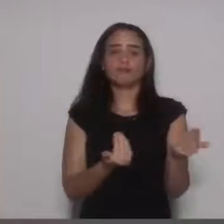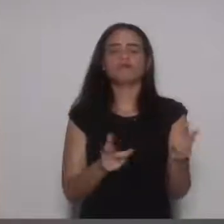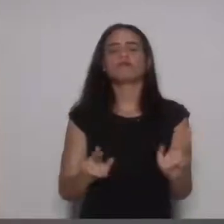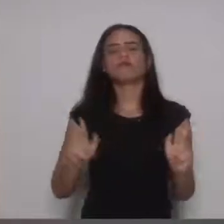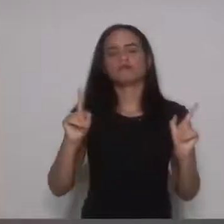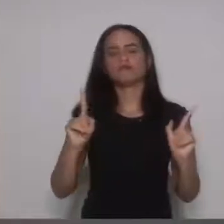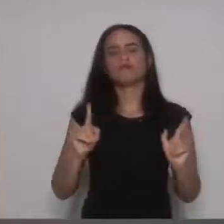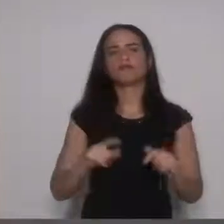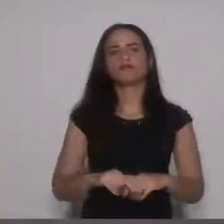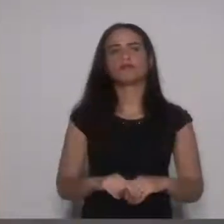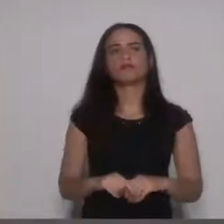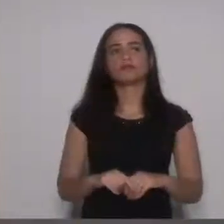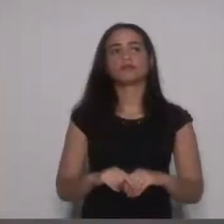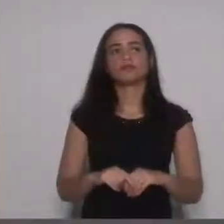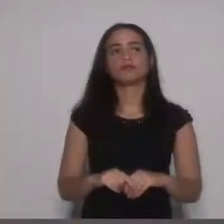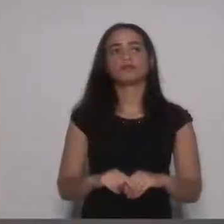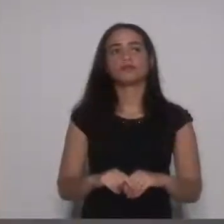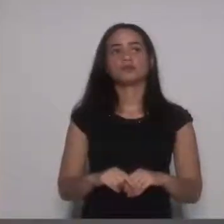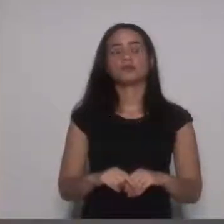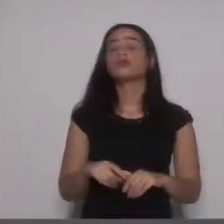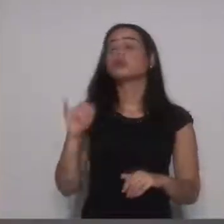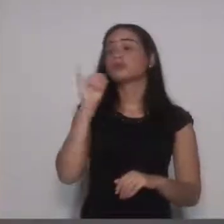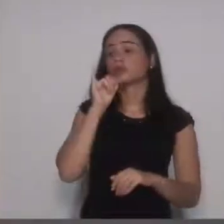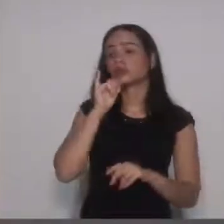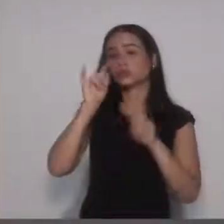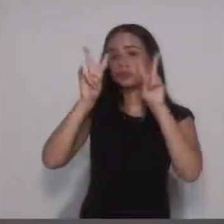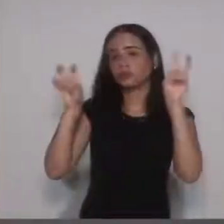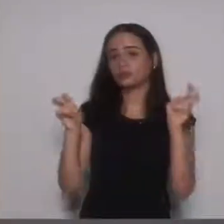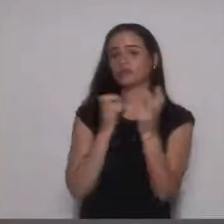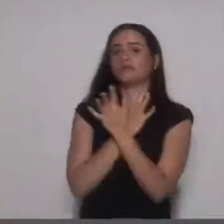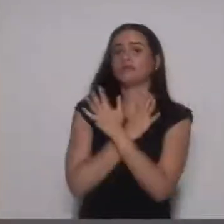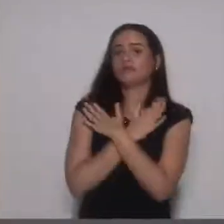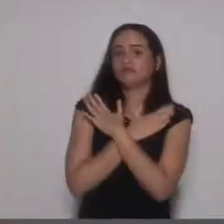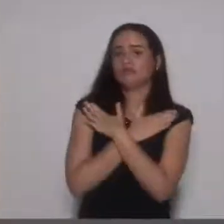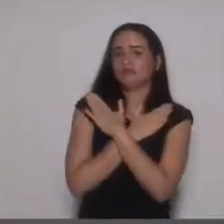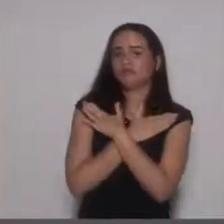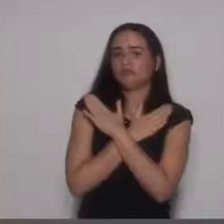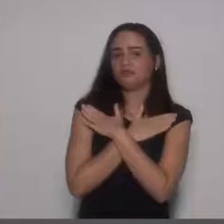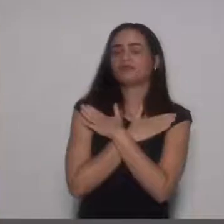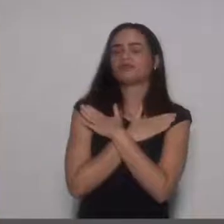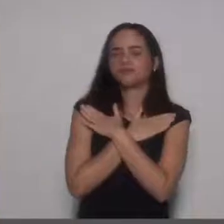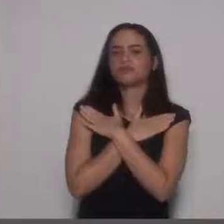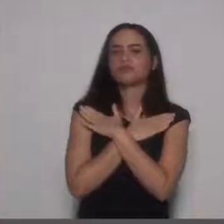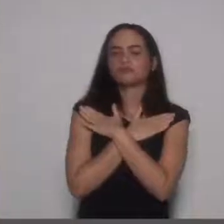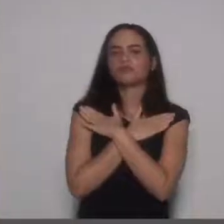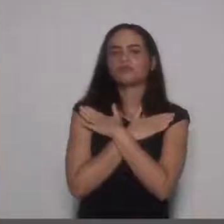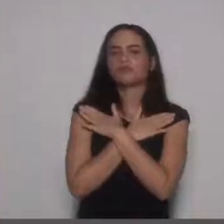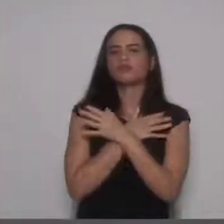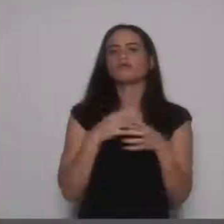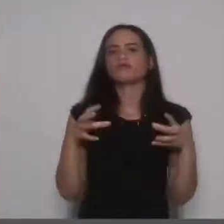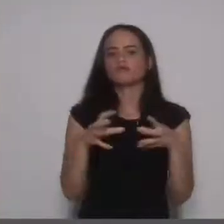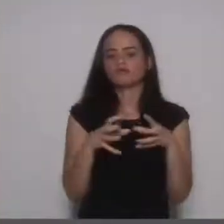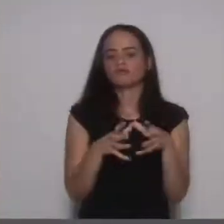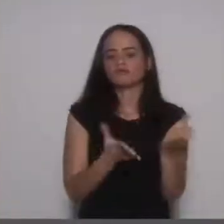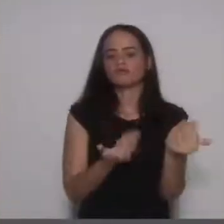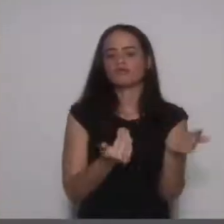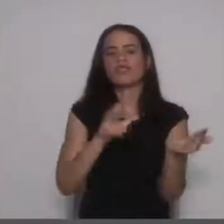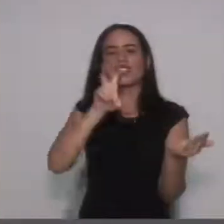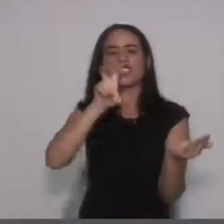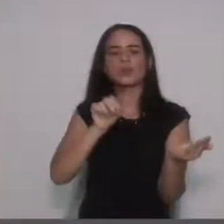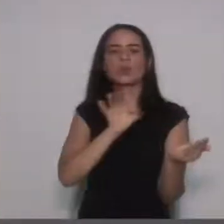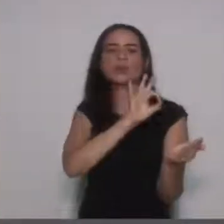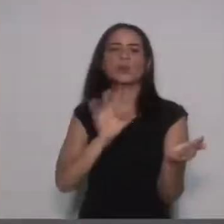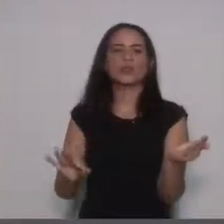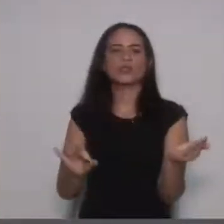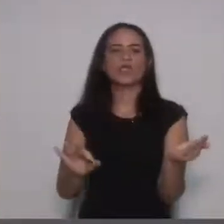refletir. Na questão desemprego, por exemplo, a juventude acaba abocanhando 50% do desemprego está nos